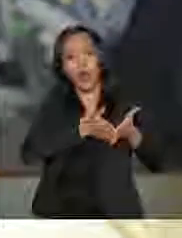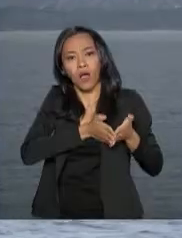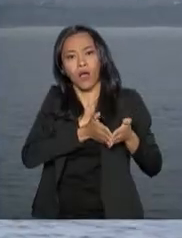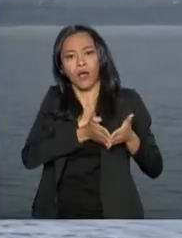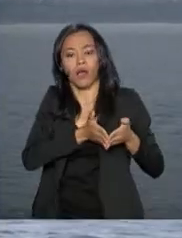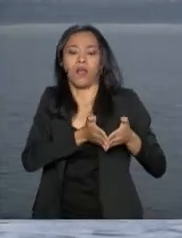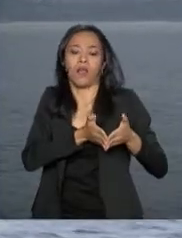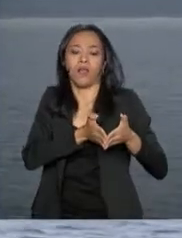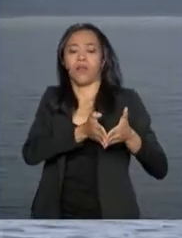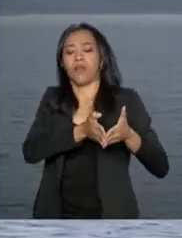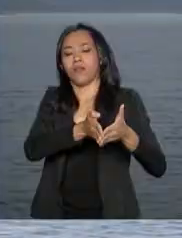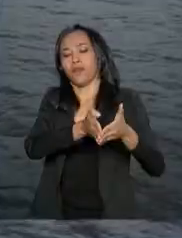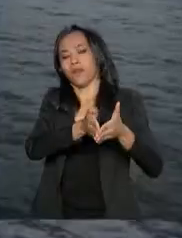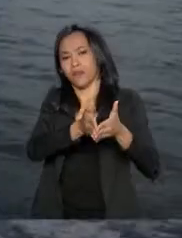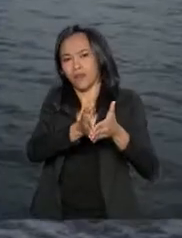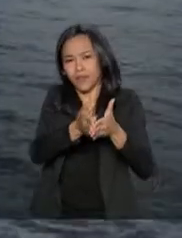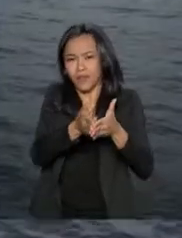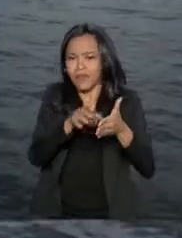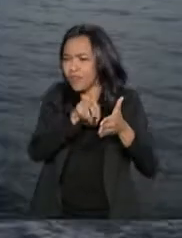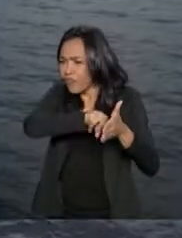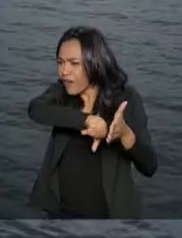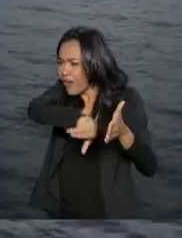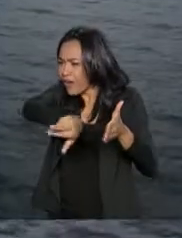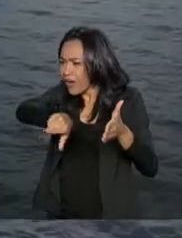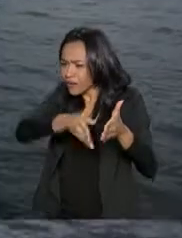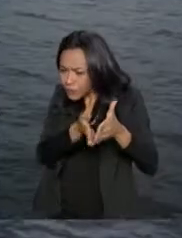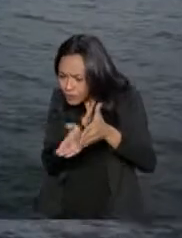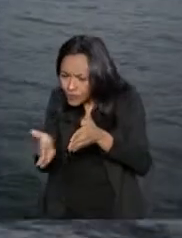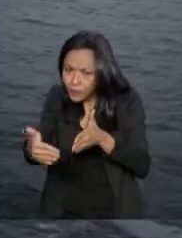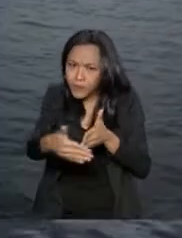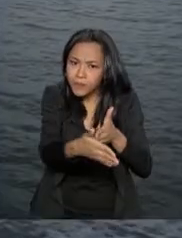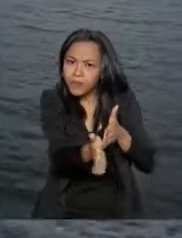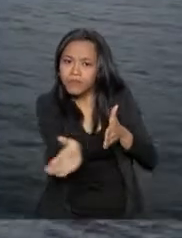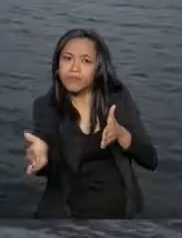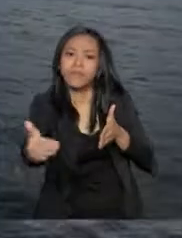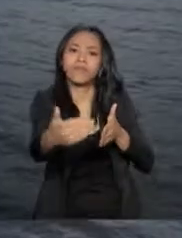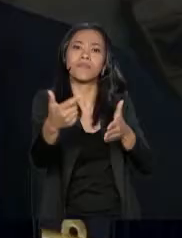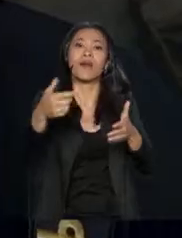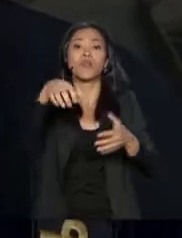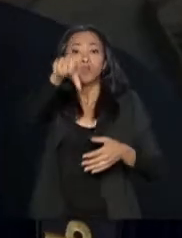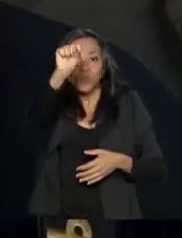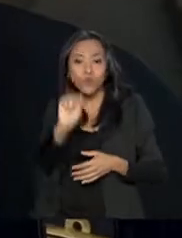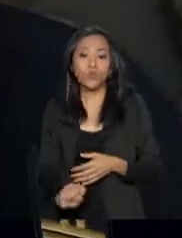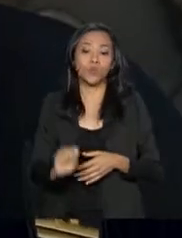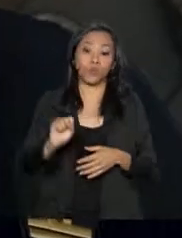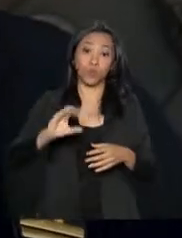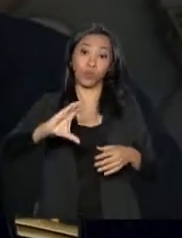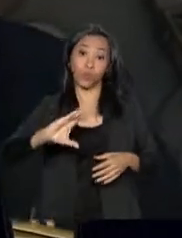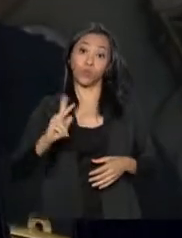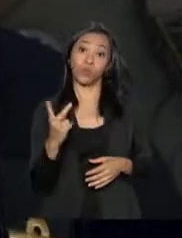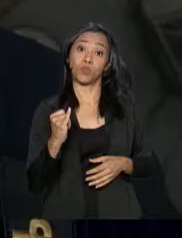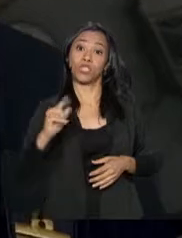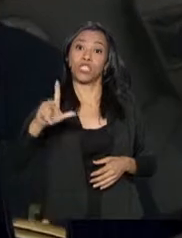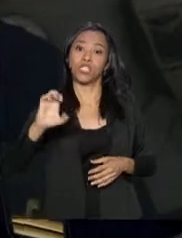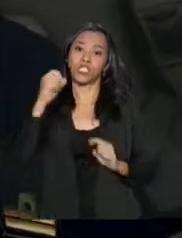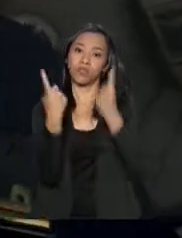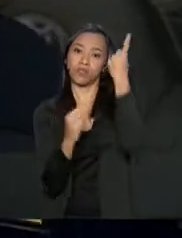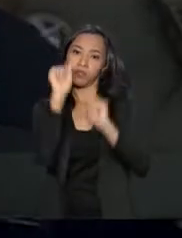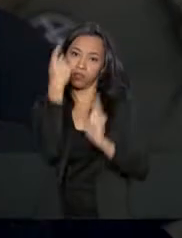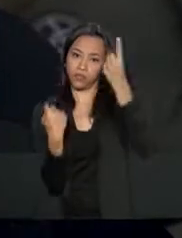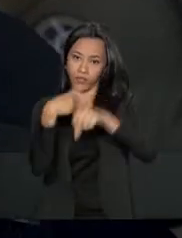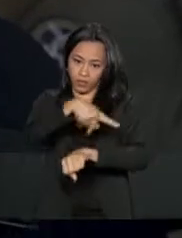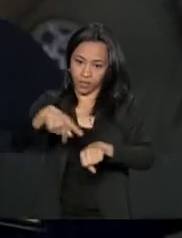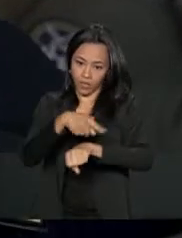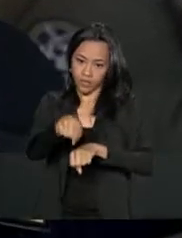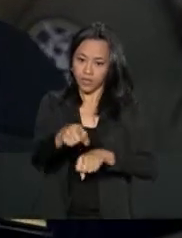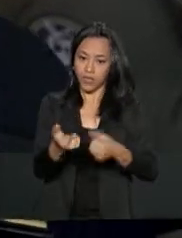viagem, pelo Estreito e por vários canais do sul do Chile. Eles ajudam a gente na questão de conhecimento específico da área.